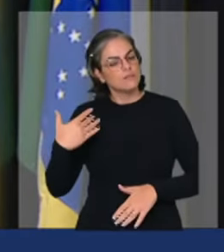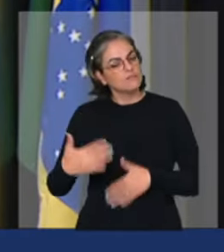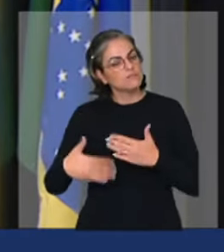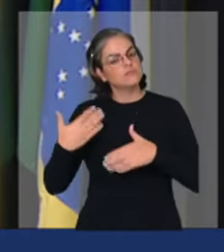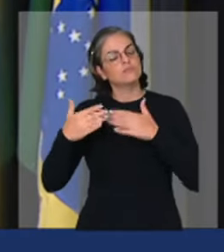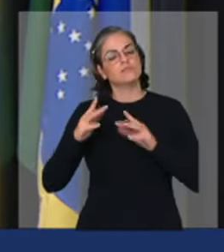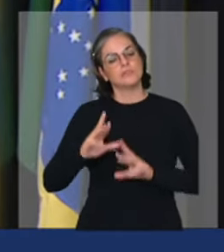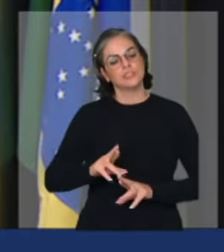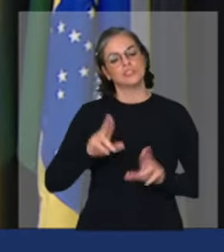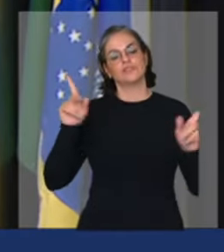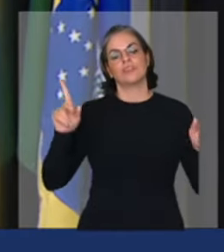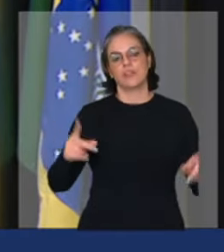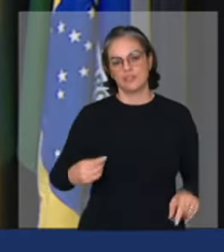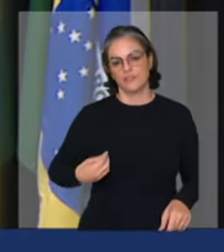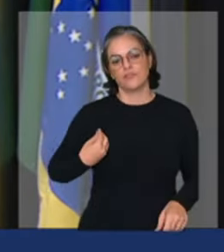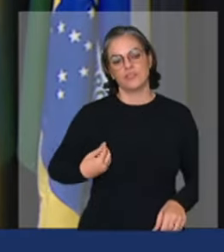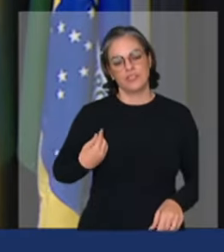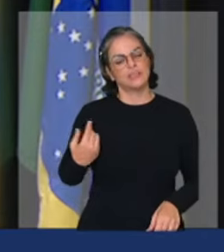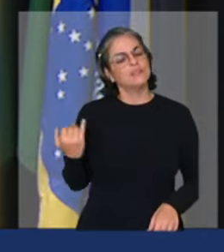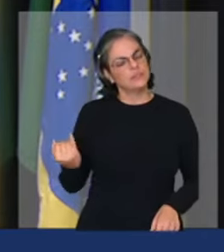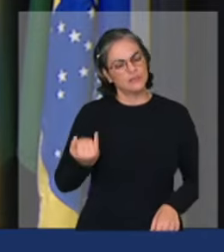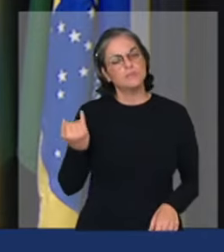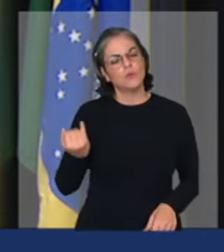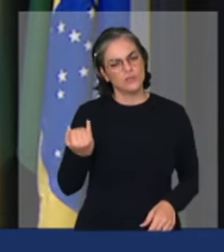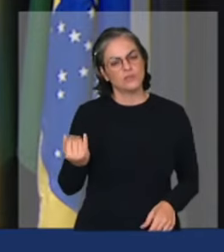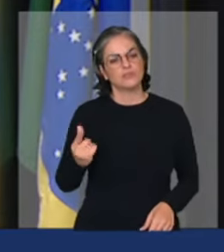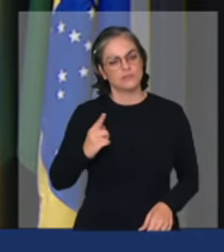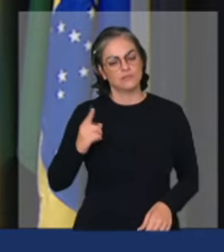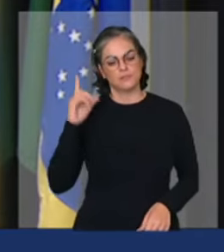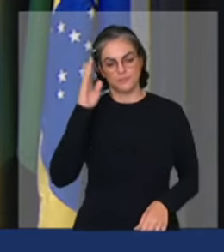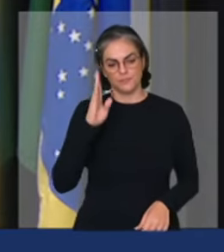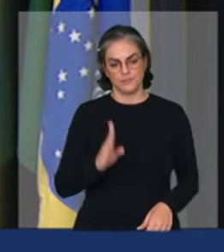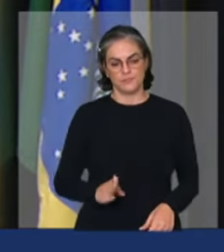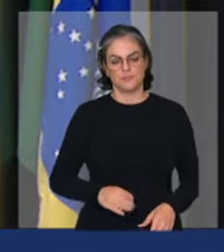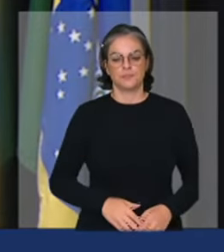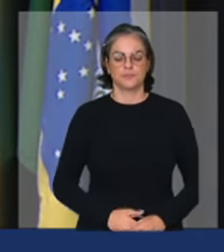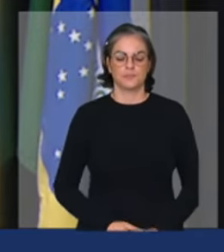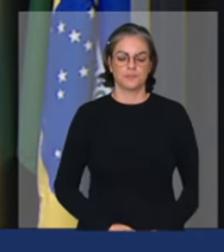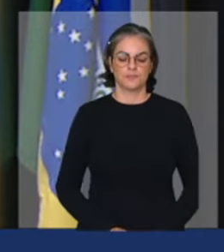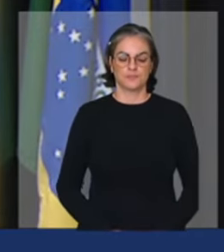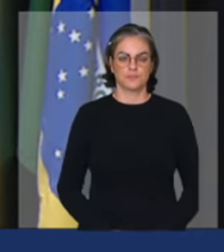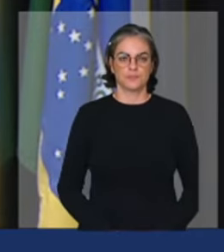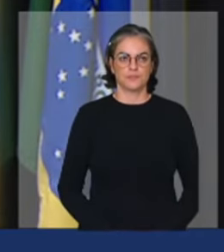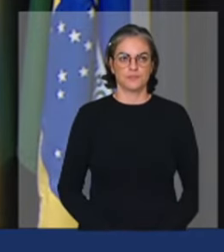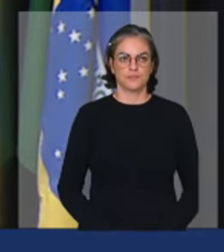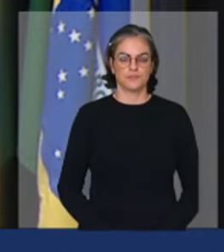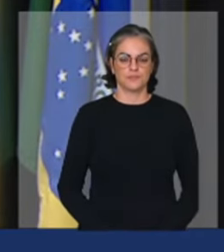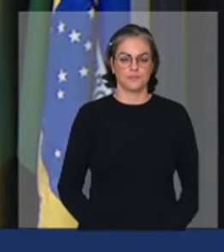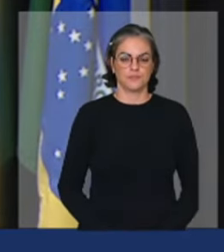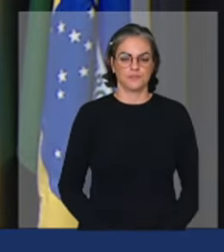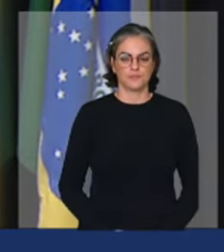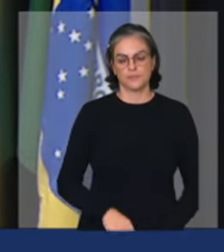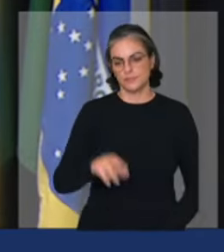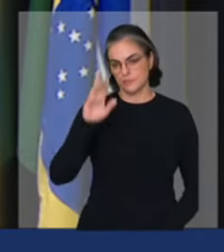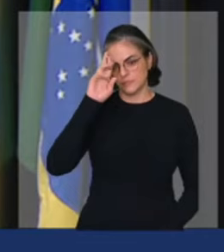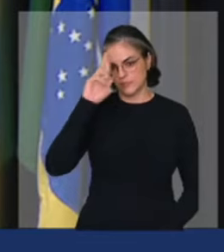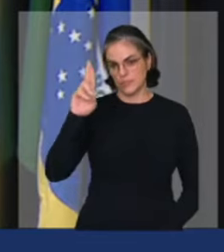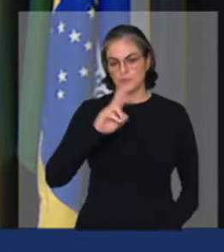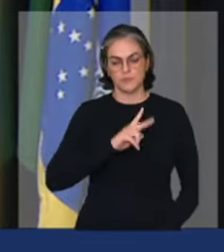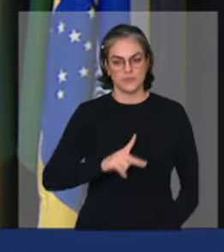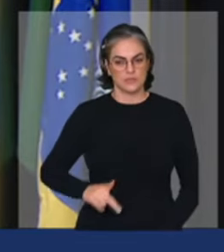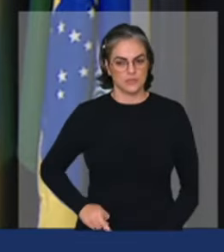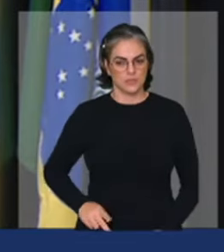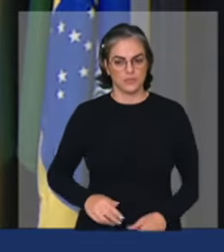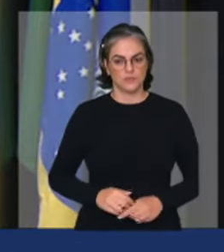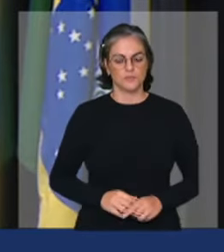desses agricultores tão importantes para o país também senhor presidente de modo